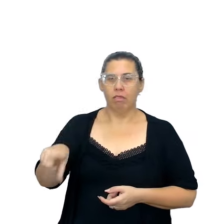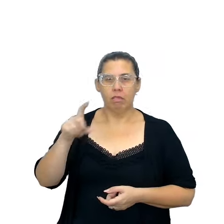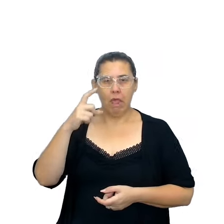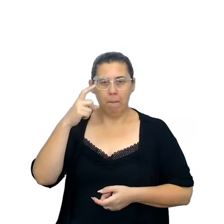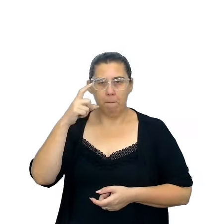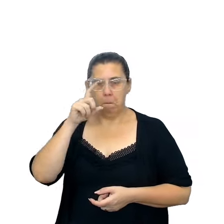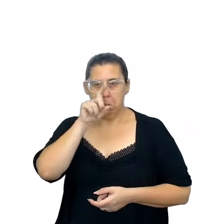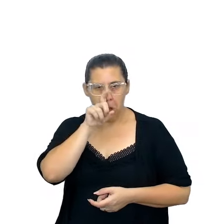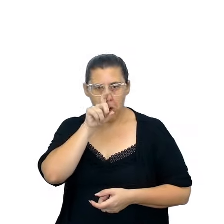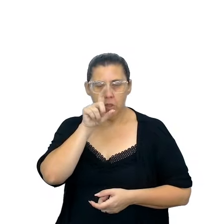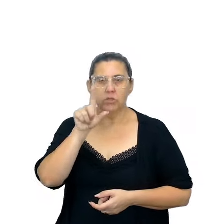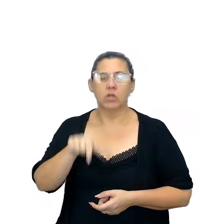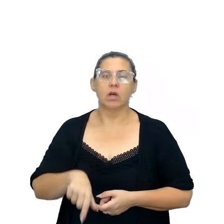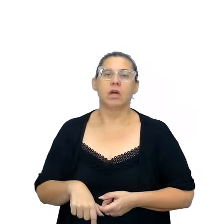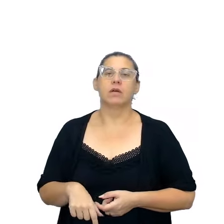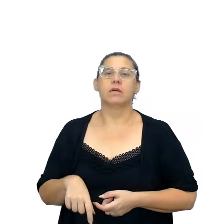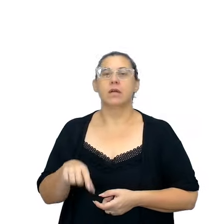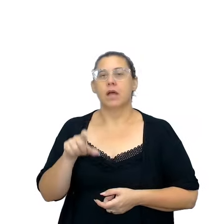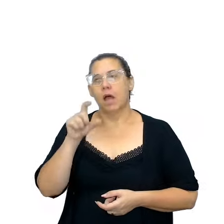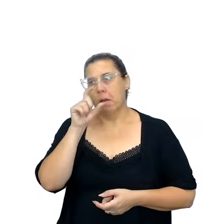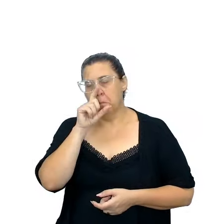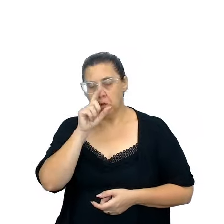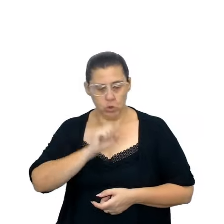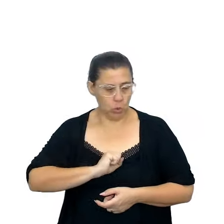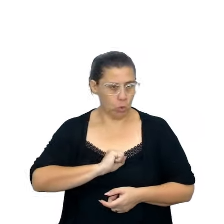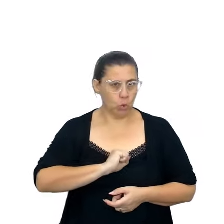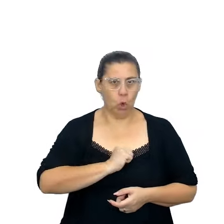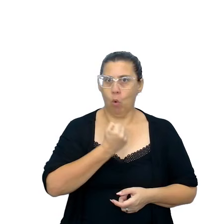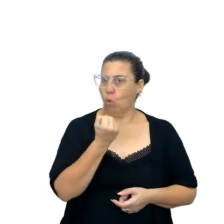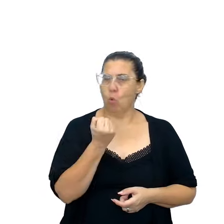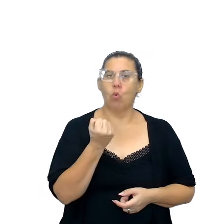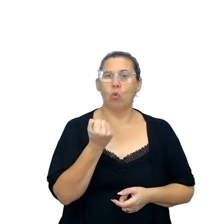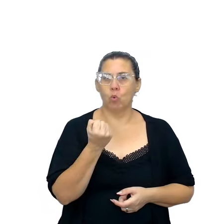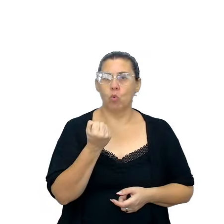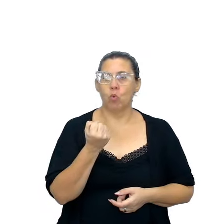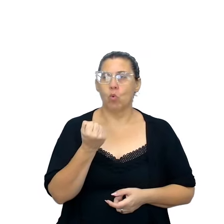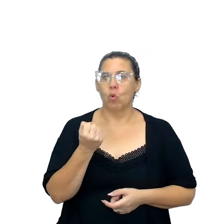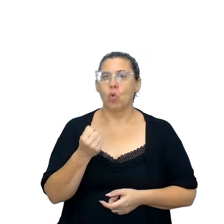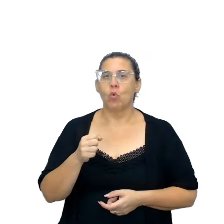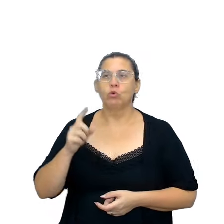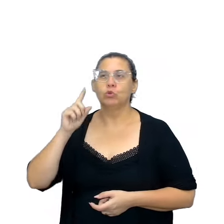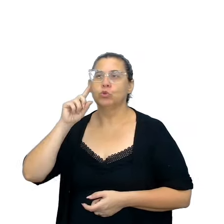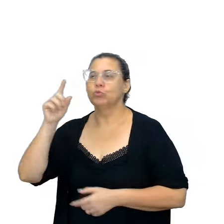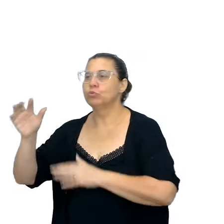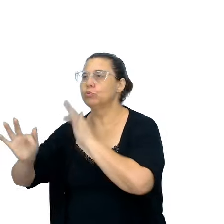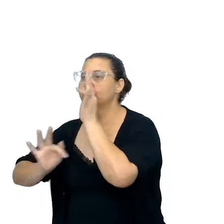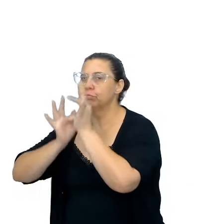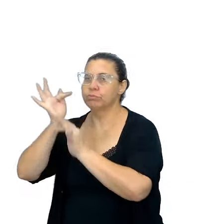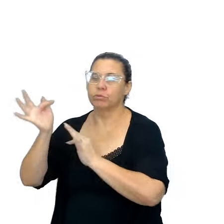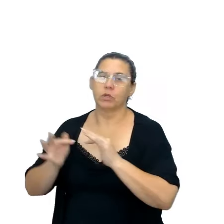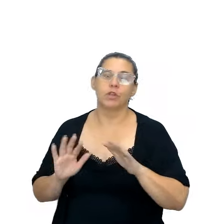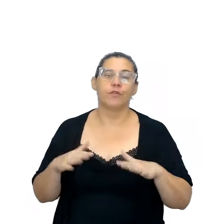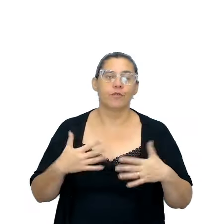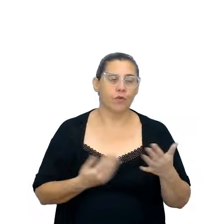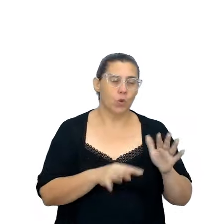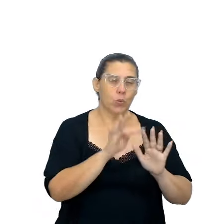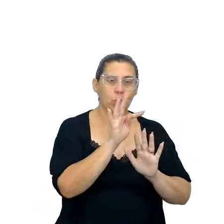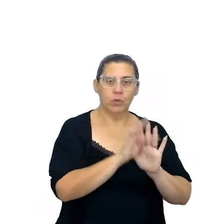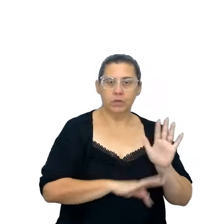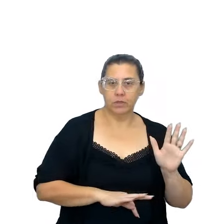teatro, que era a bruxa que odiava a, a primavera, e foi um texto escrito, né,